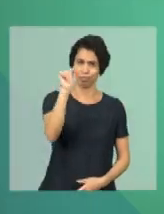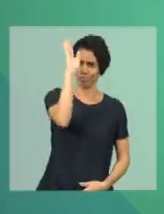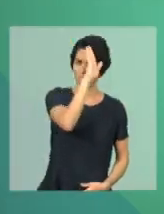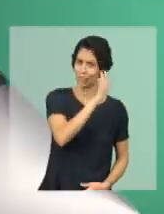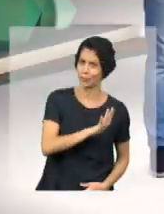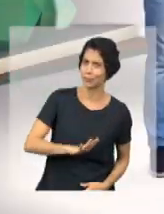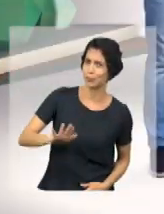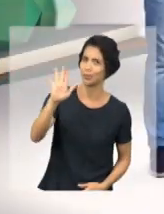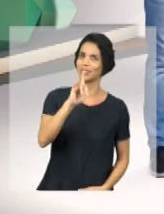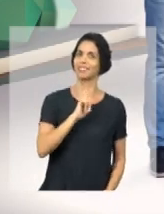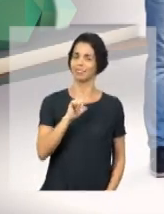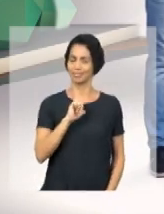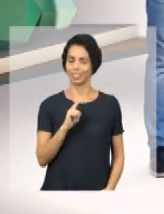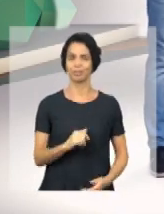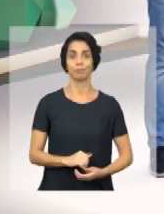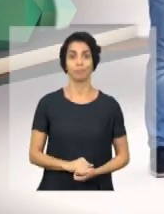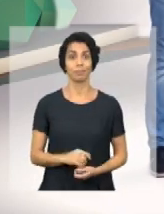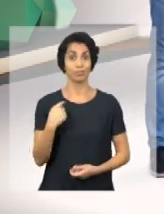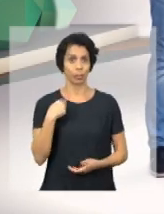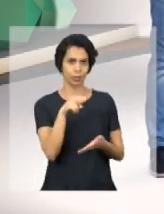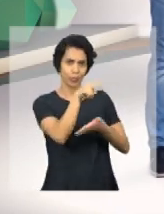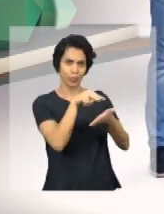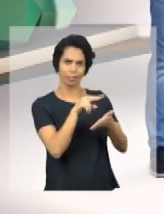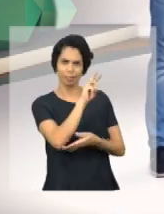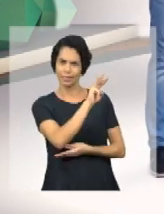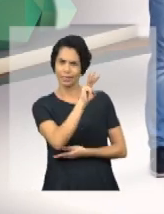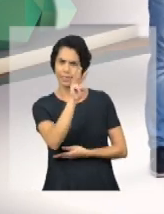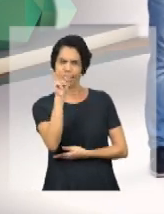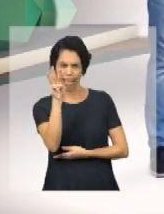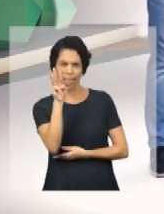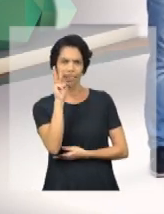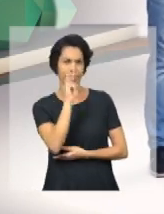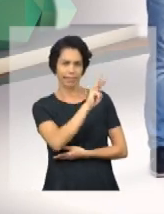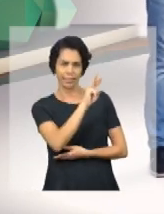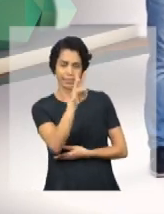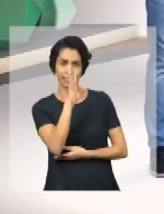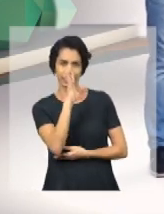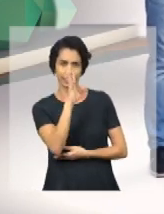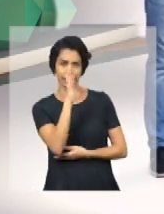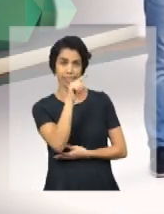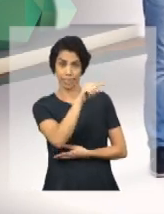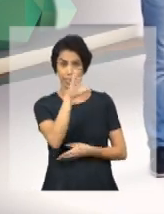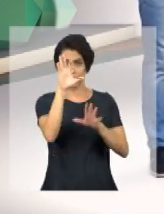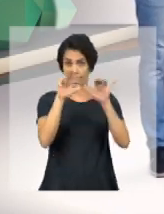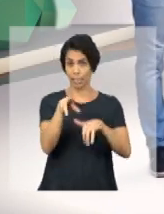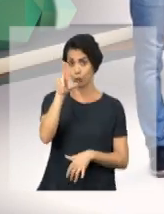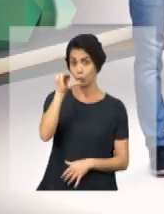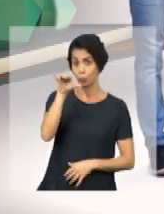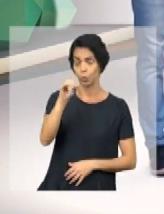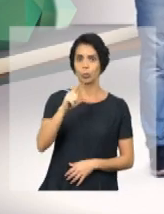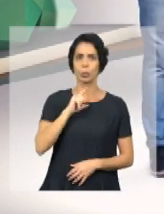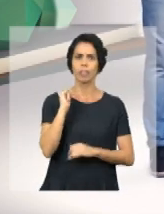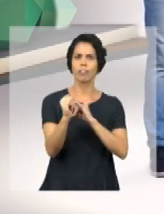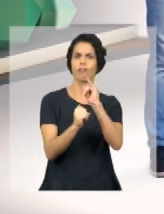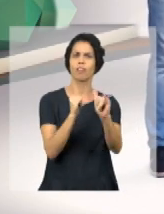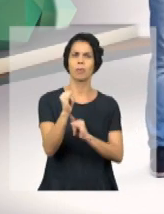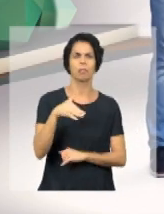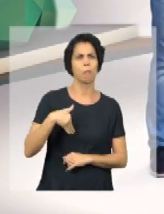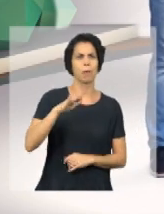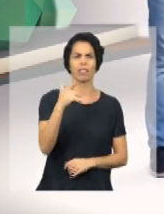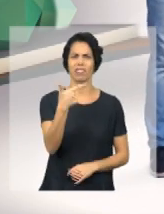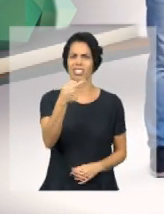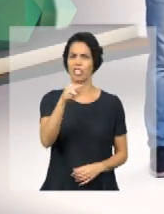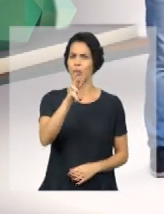brasileiros. Ministério de Desenvolvimento Social. estou vendo aqui no site do MDS que o cadastro único reúne informações de mais de 27